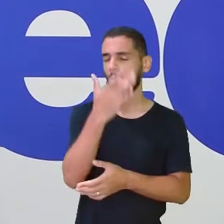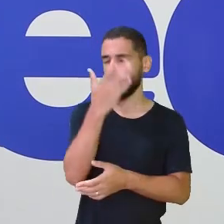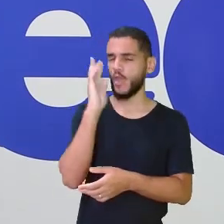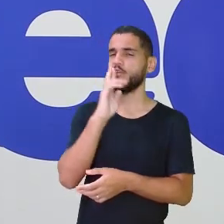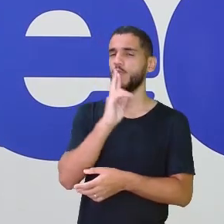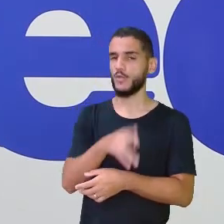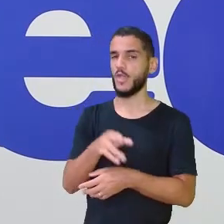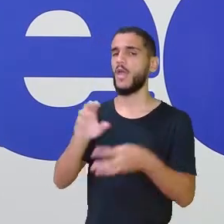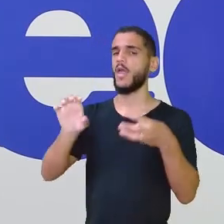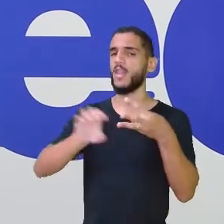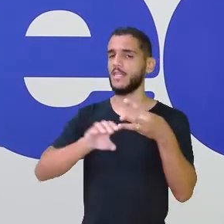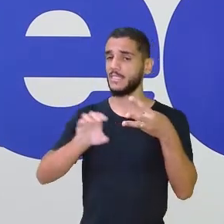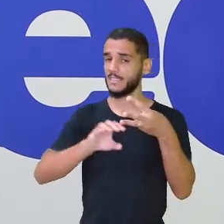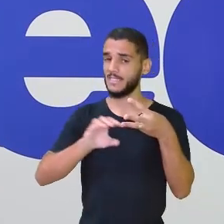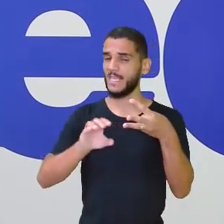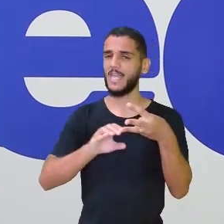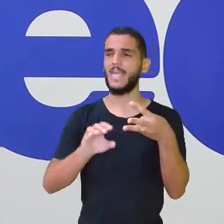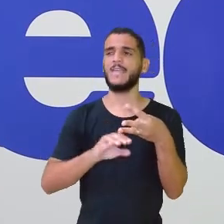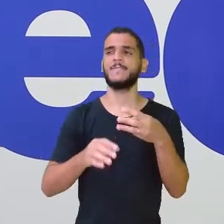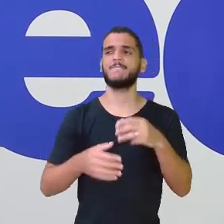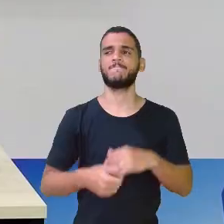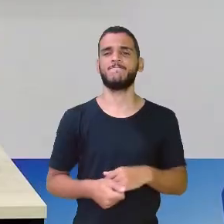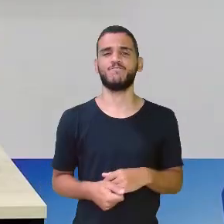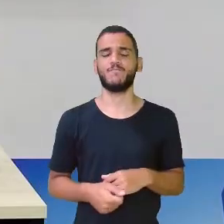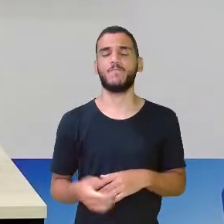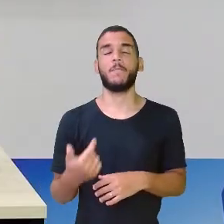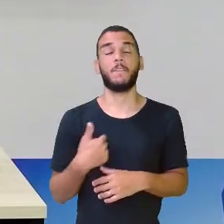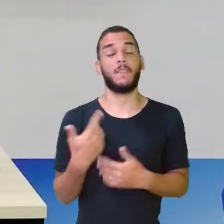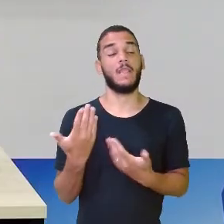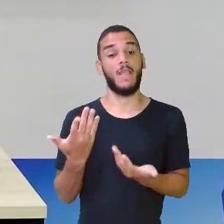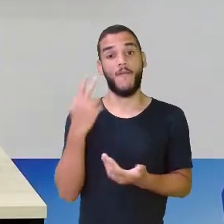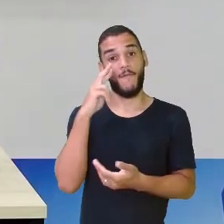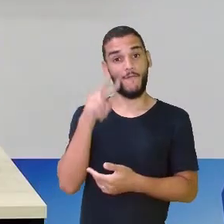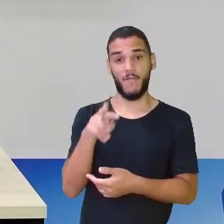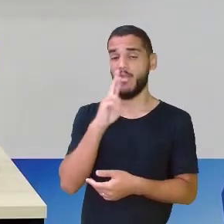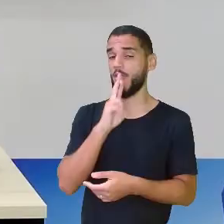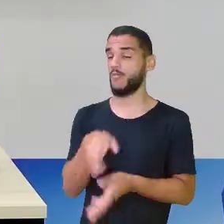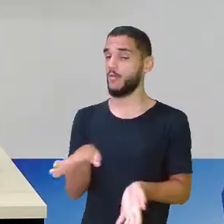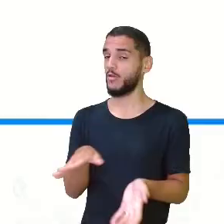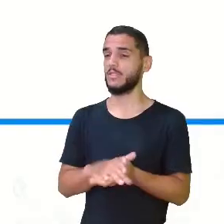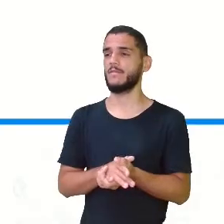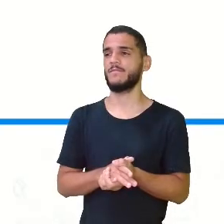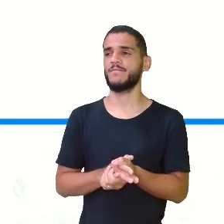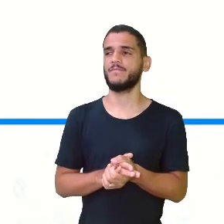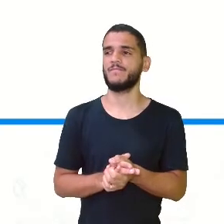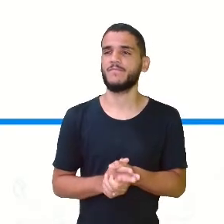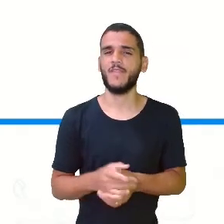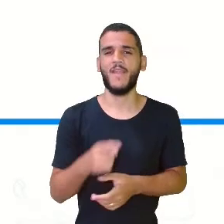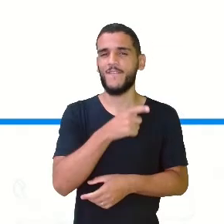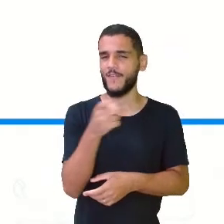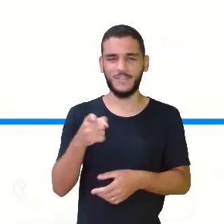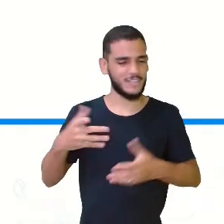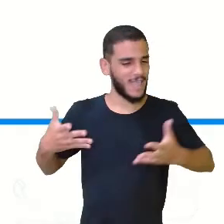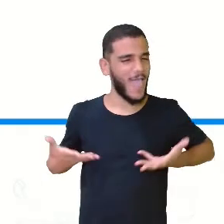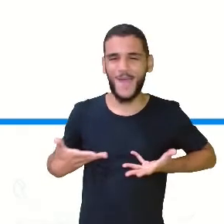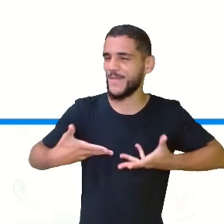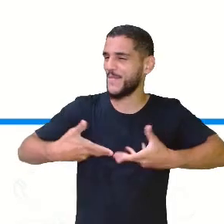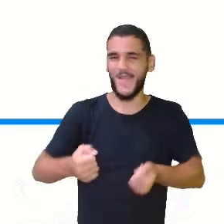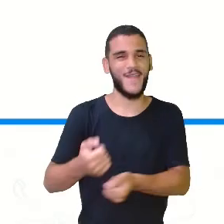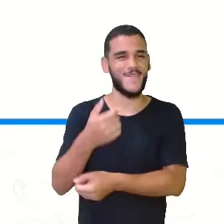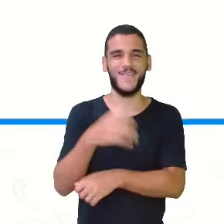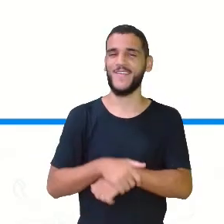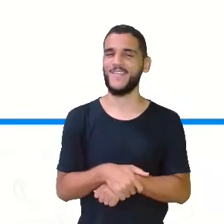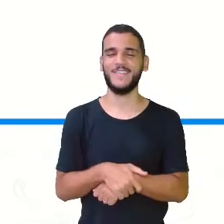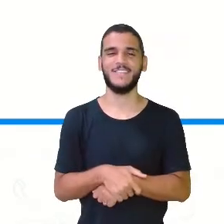a letra C. A letra C? Então, vamos ver se é a letra C. é maravilhoso, minha gente.